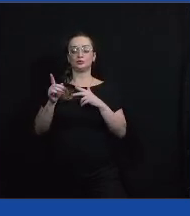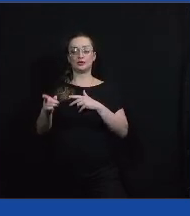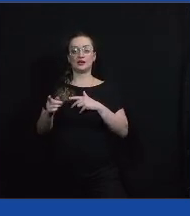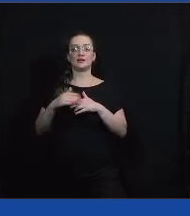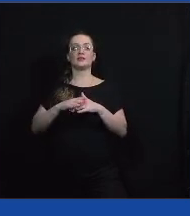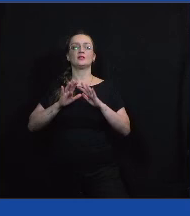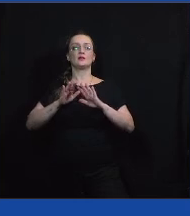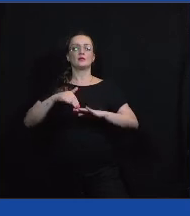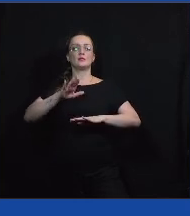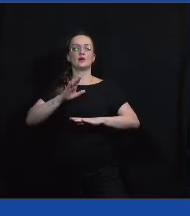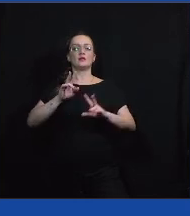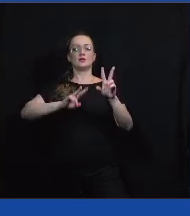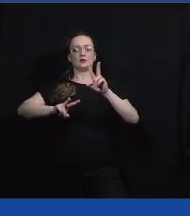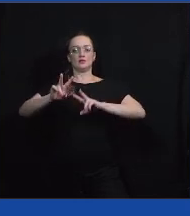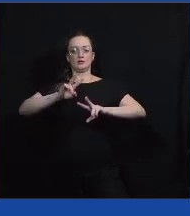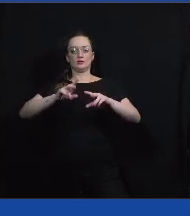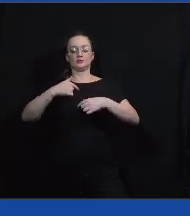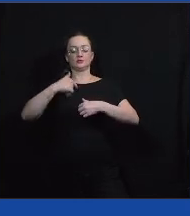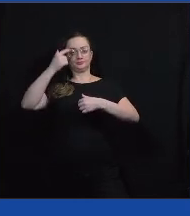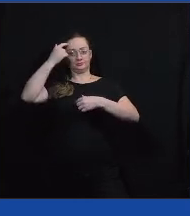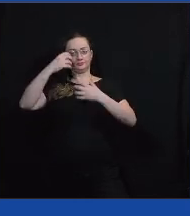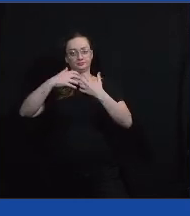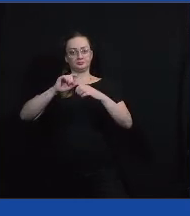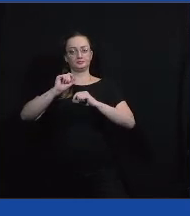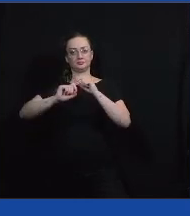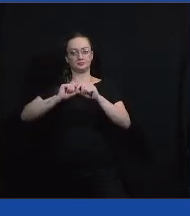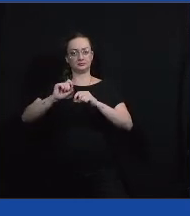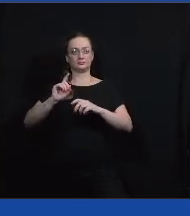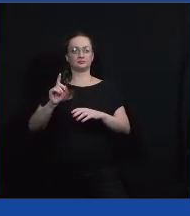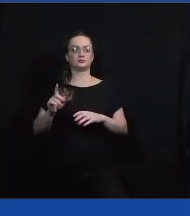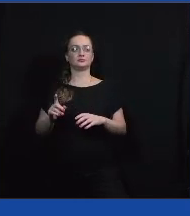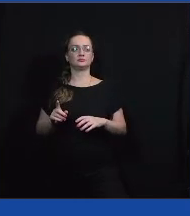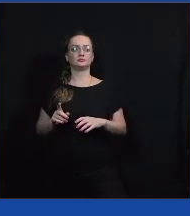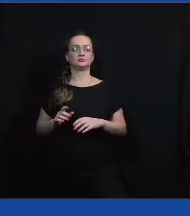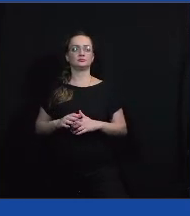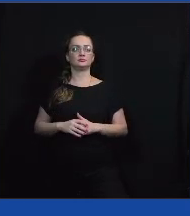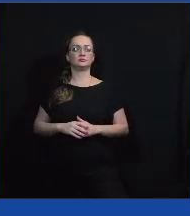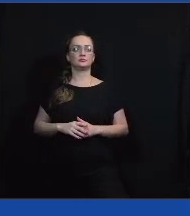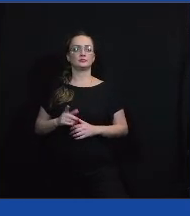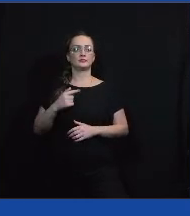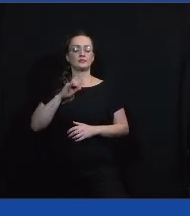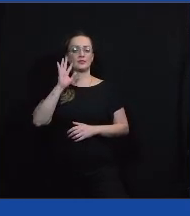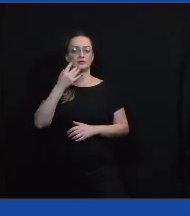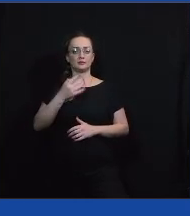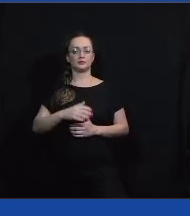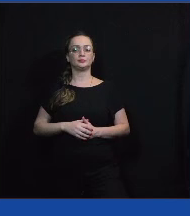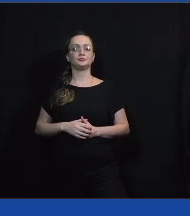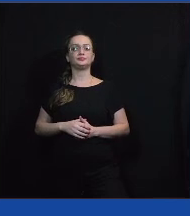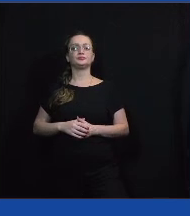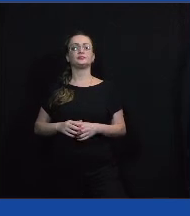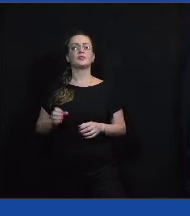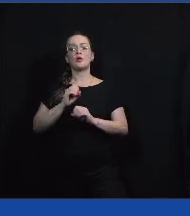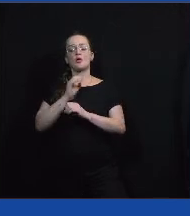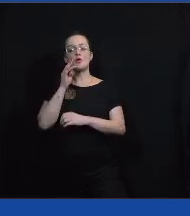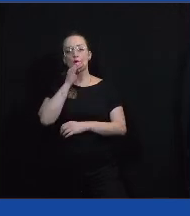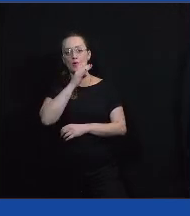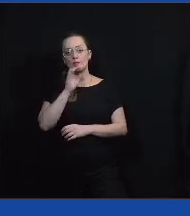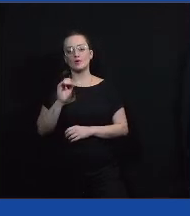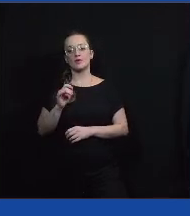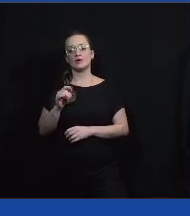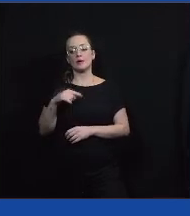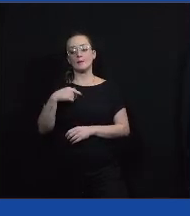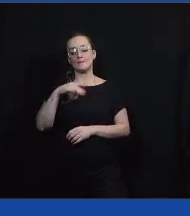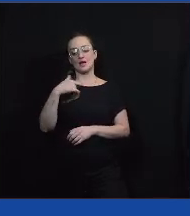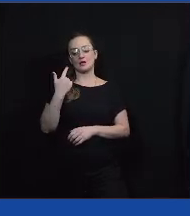fiquem um pouco mais visuais para a gente pensar quem são os atores envolvidos para resolvê-los e, claro, que quanto mais a gente trabalha um